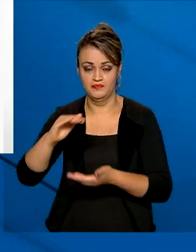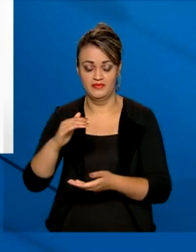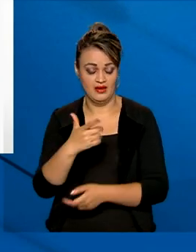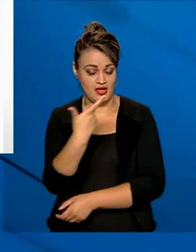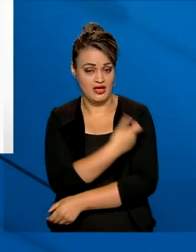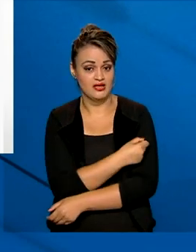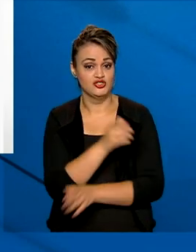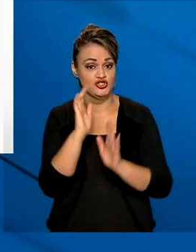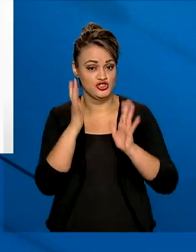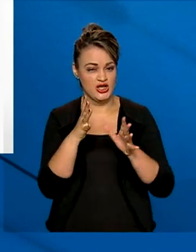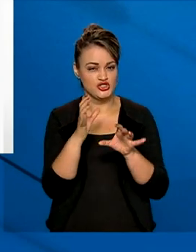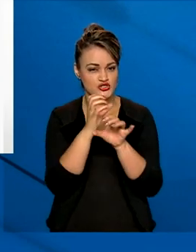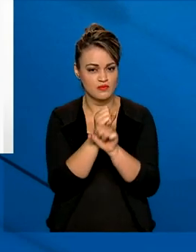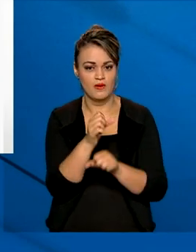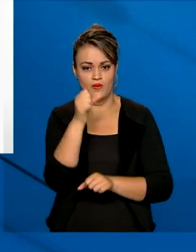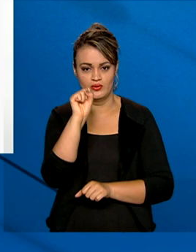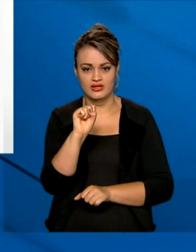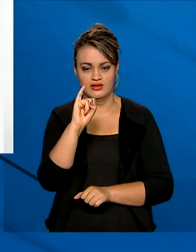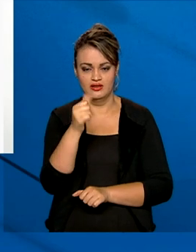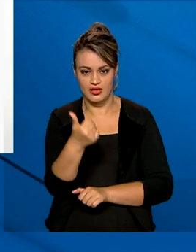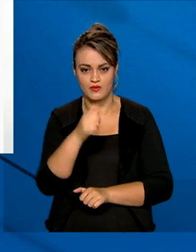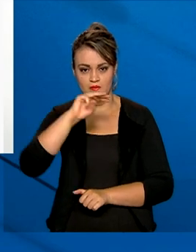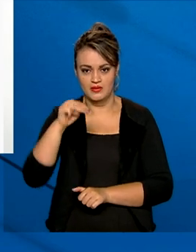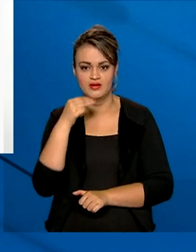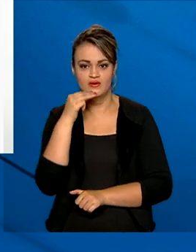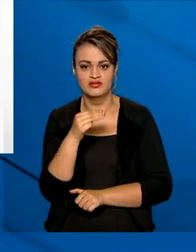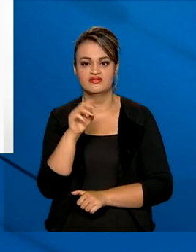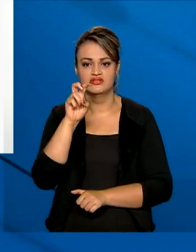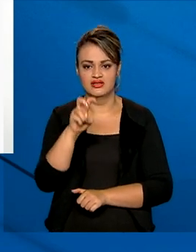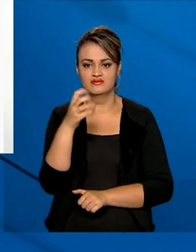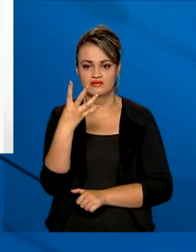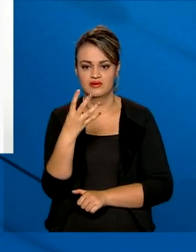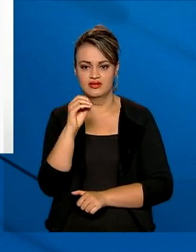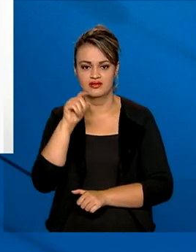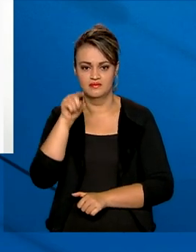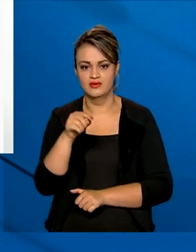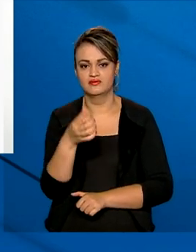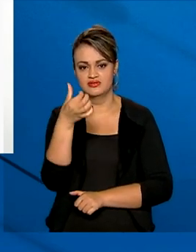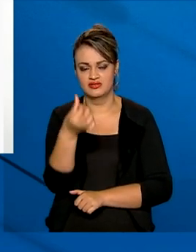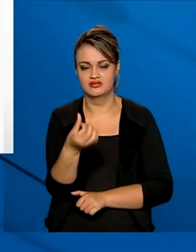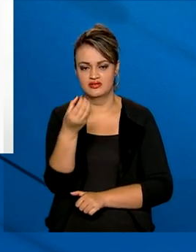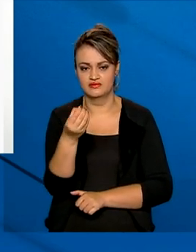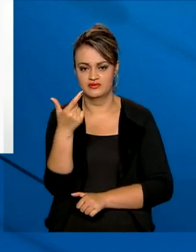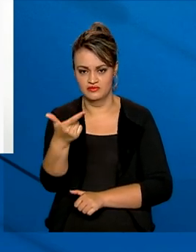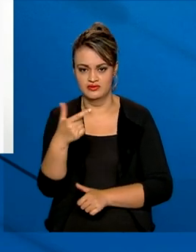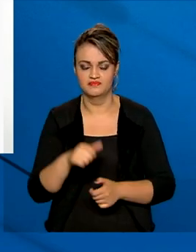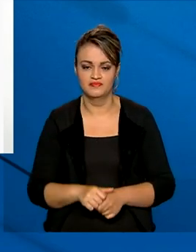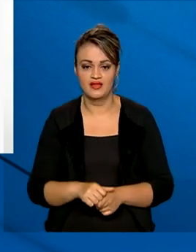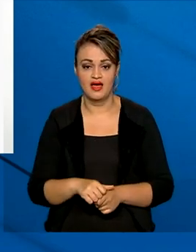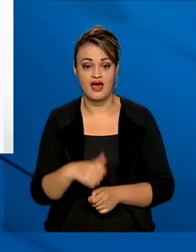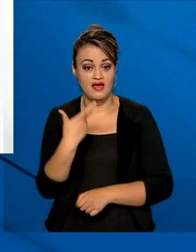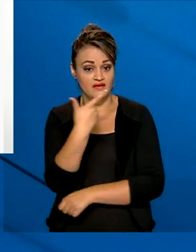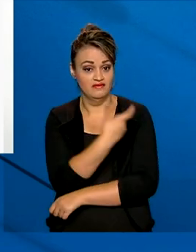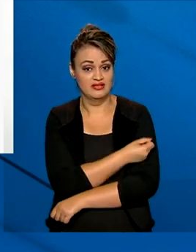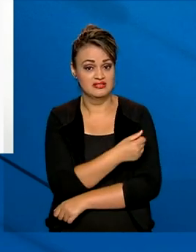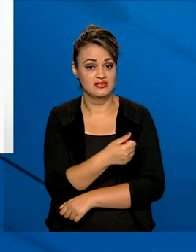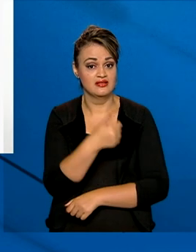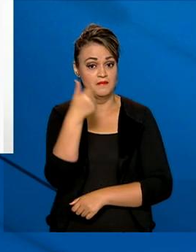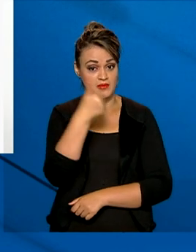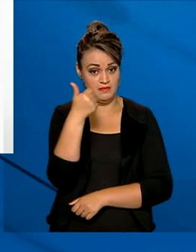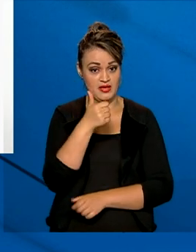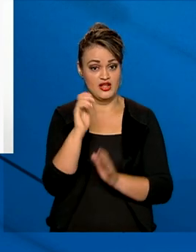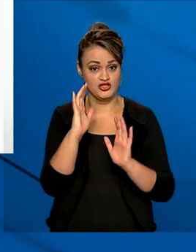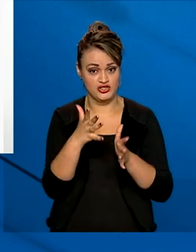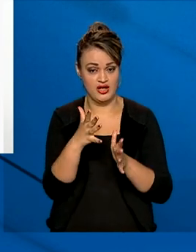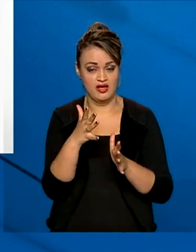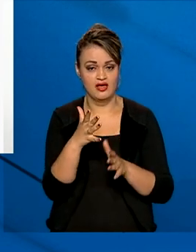aplicadas somam 81 milhões e 540 mil e 602. As pessoas que foram vacinadas só com